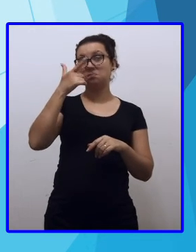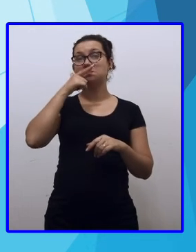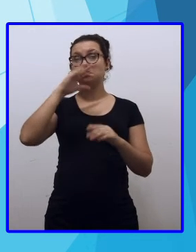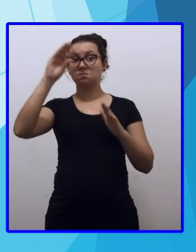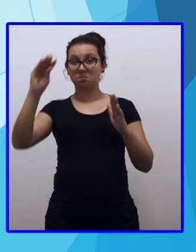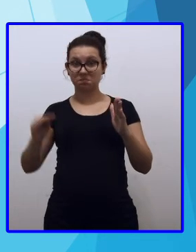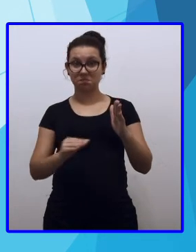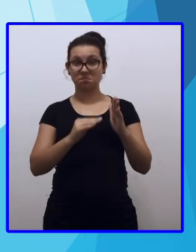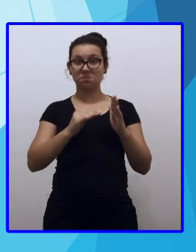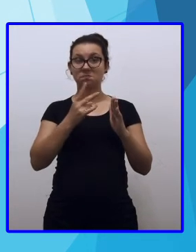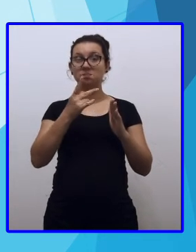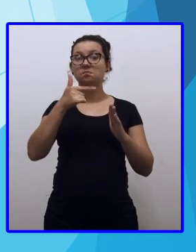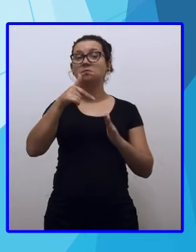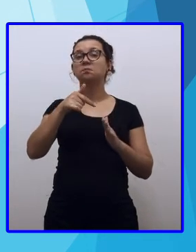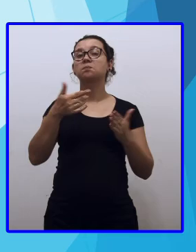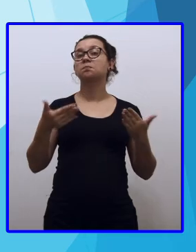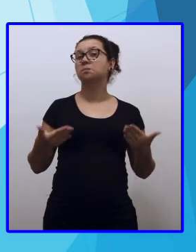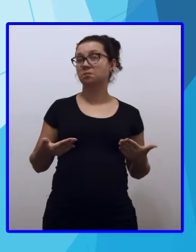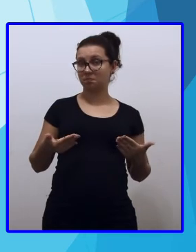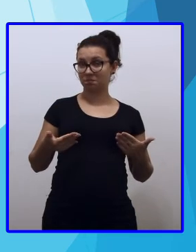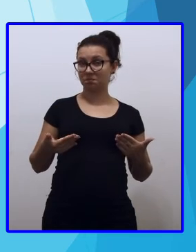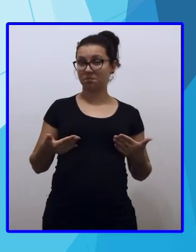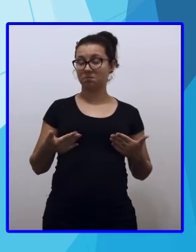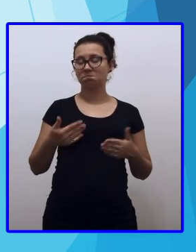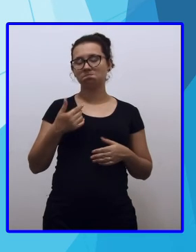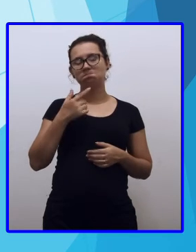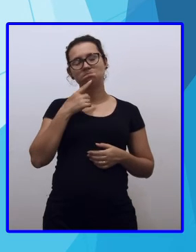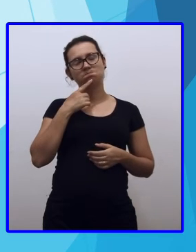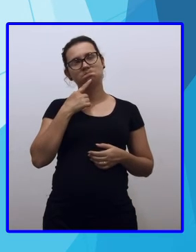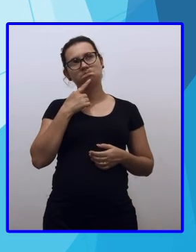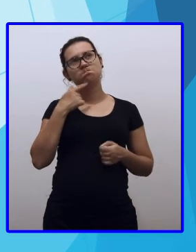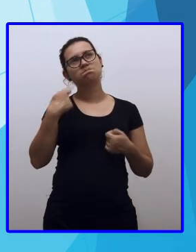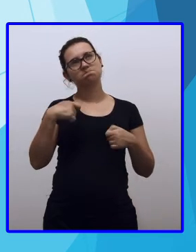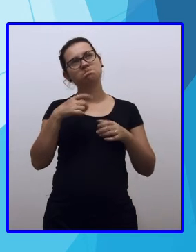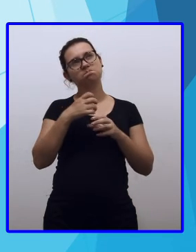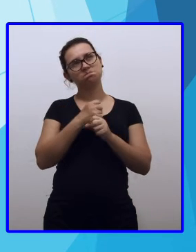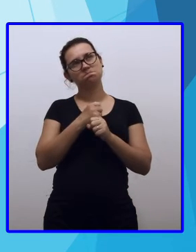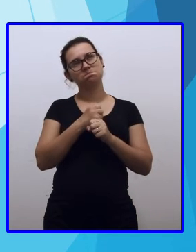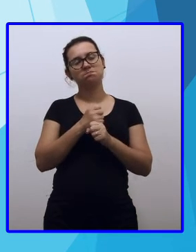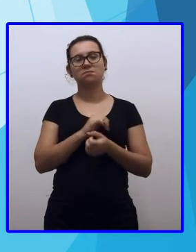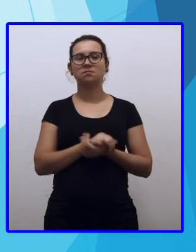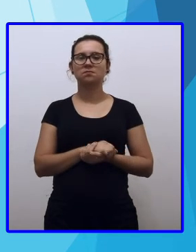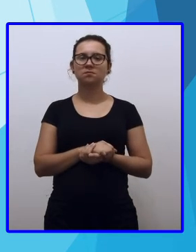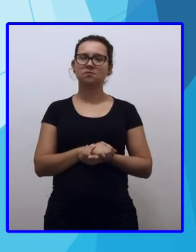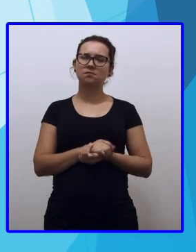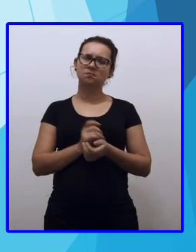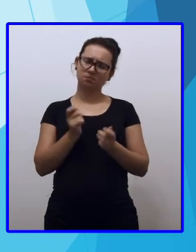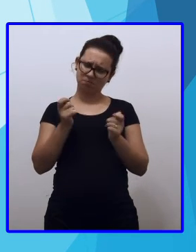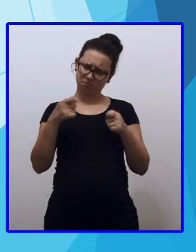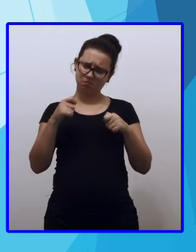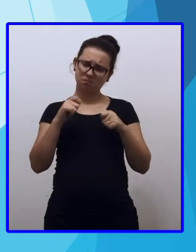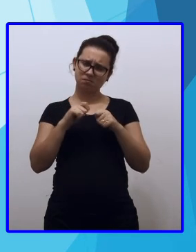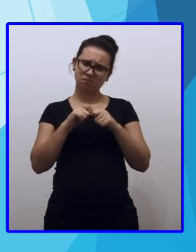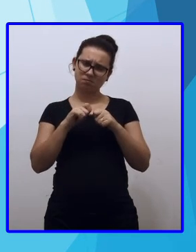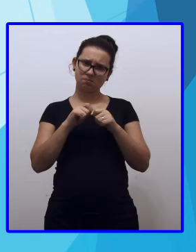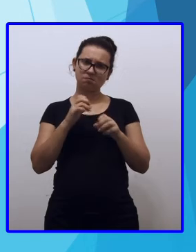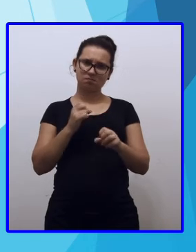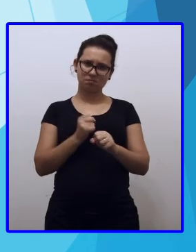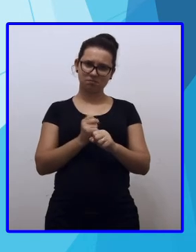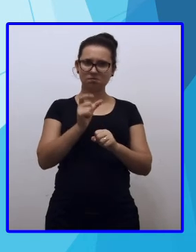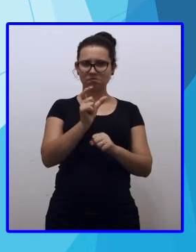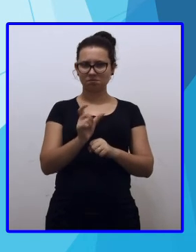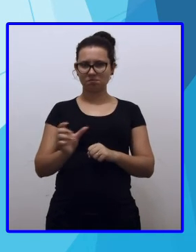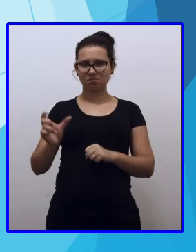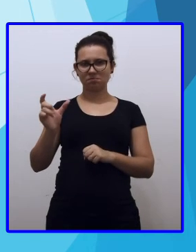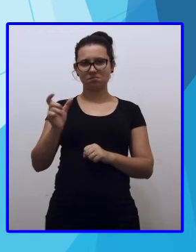dentro do 27? Professora, esse não é fácil. Eu vou ter que fazer a conta. Faça a conta do lado.